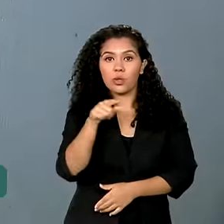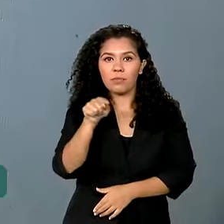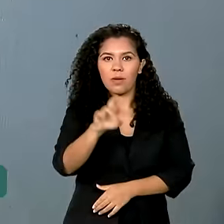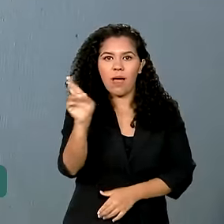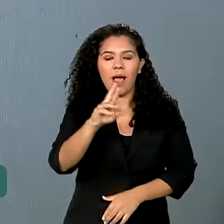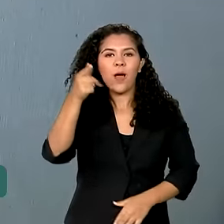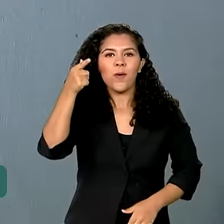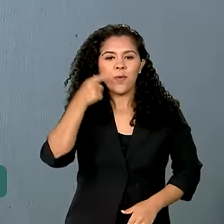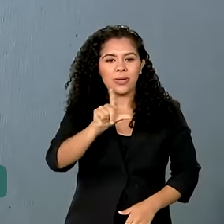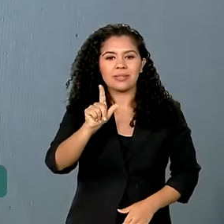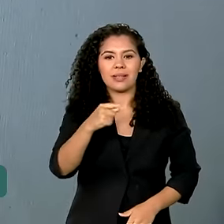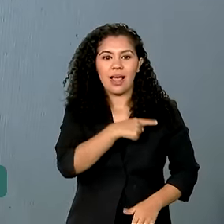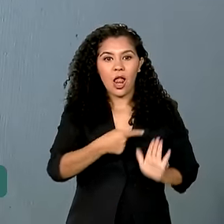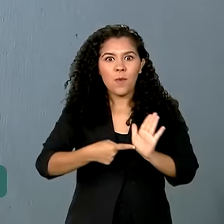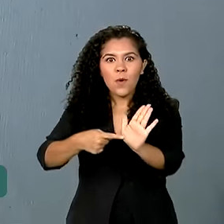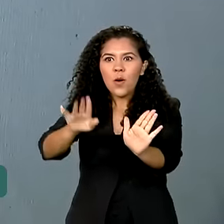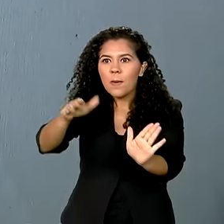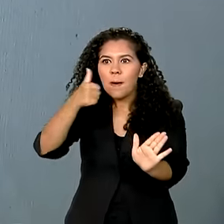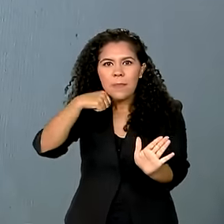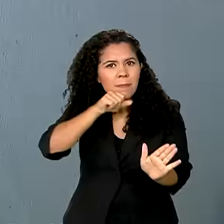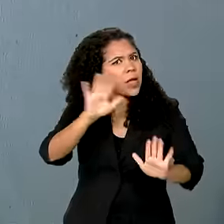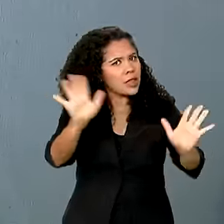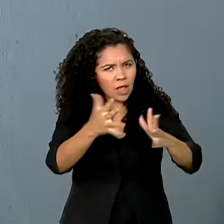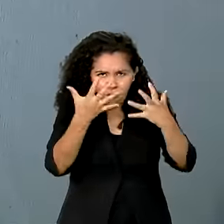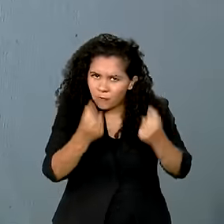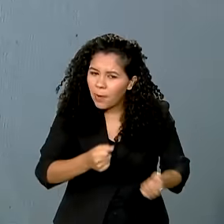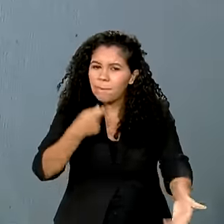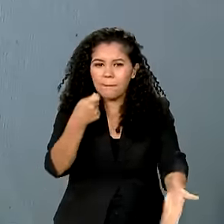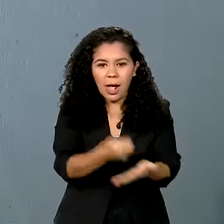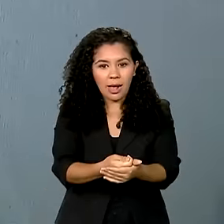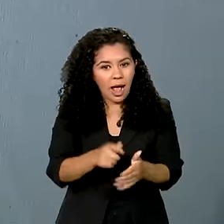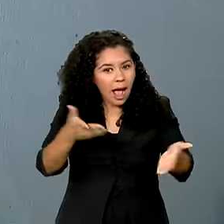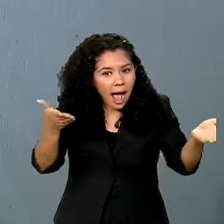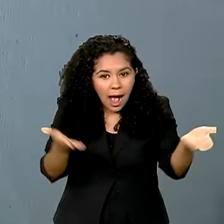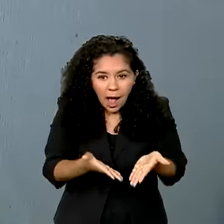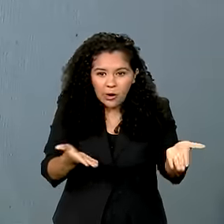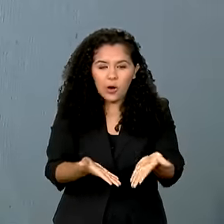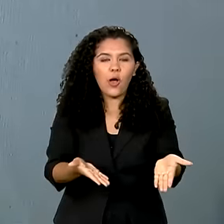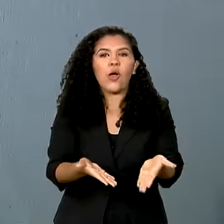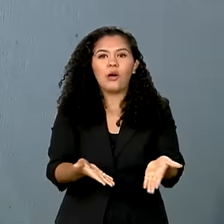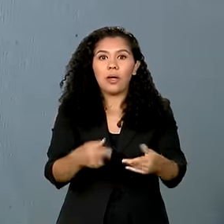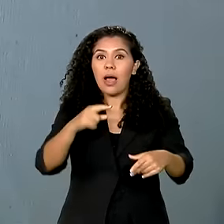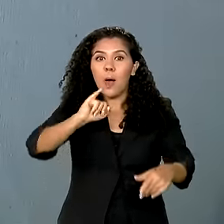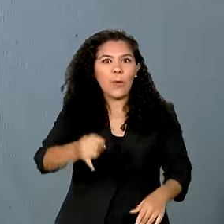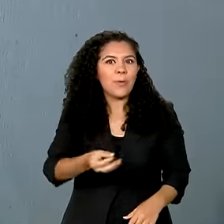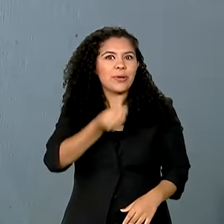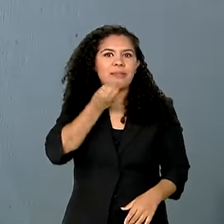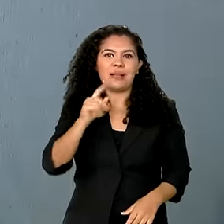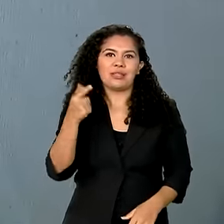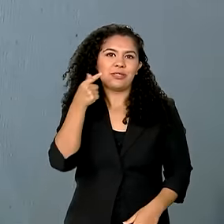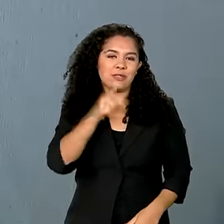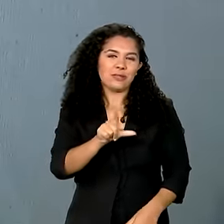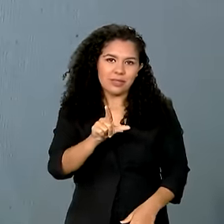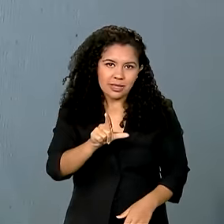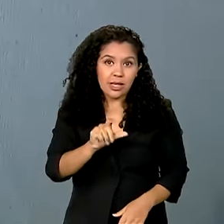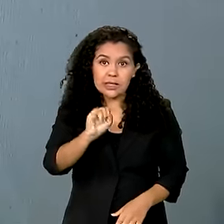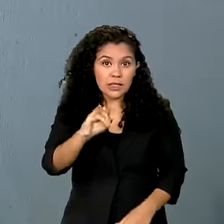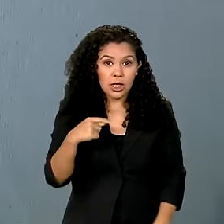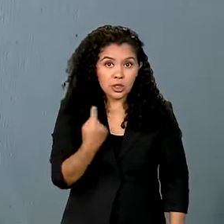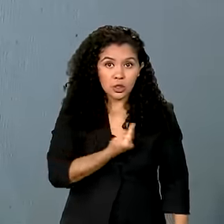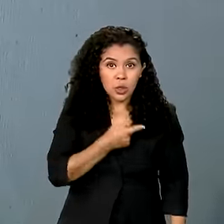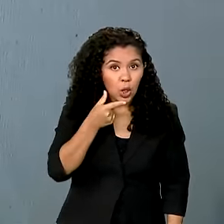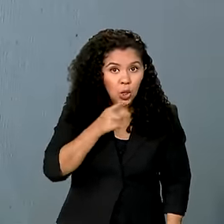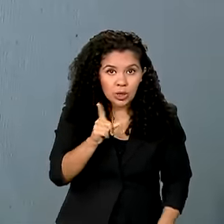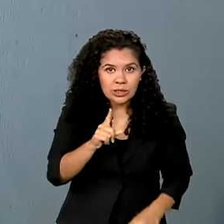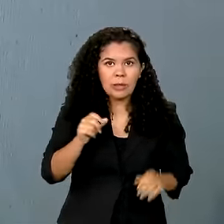Mostrei para minha mãe. Minha mãe disse, não, vamos fazer, vamos pagar. Agora é a oportunidade que a gente pode, se a gente não conseguir, a